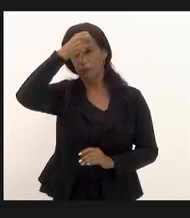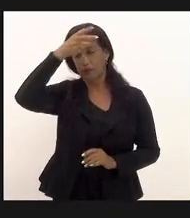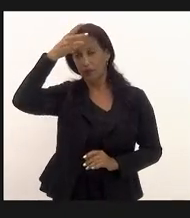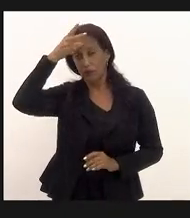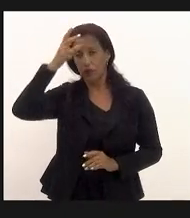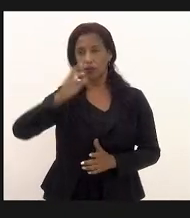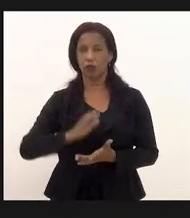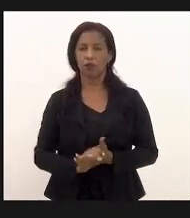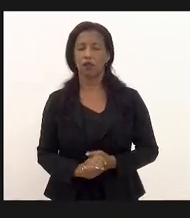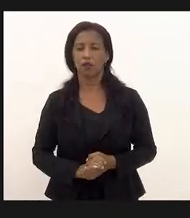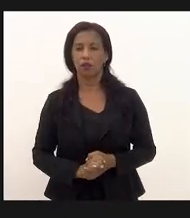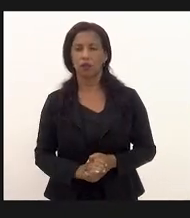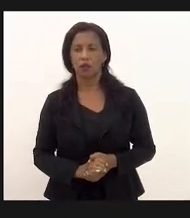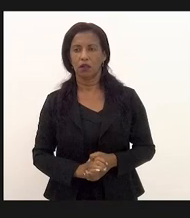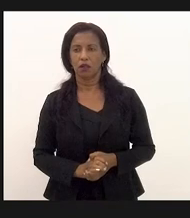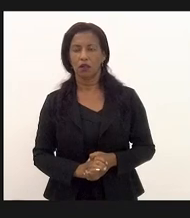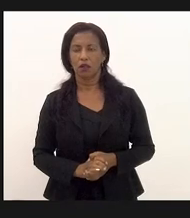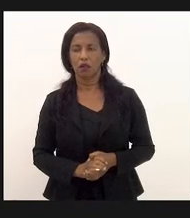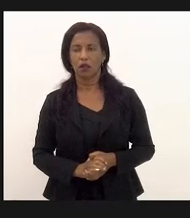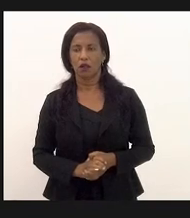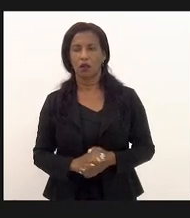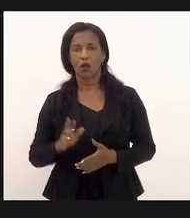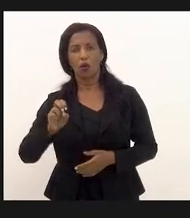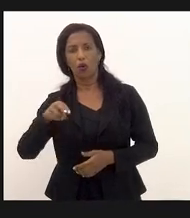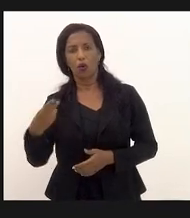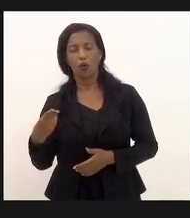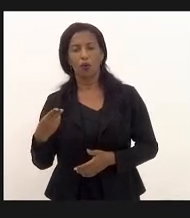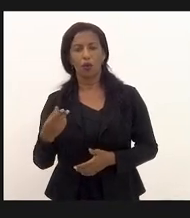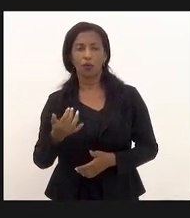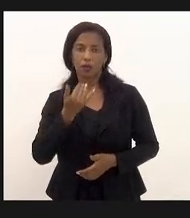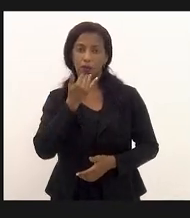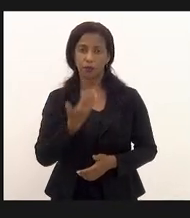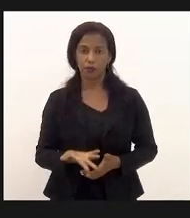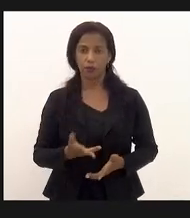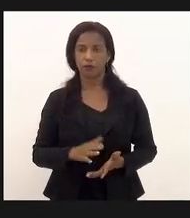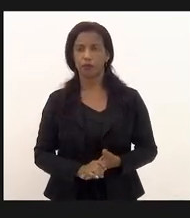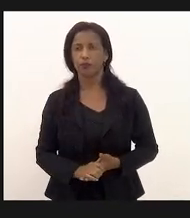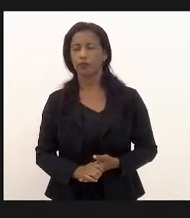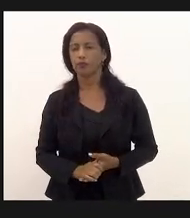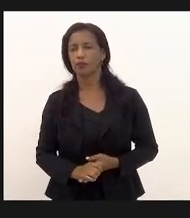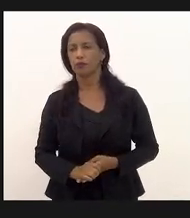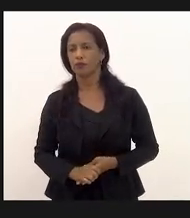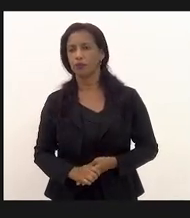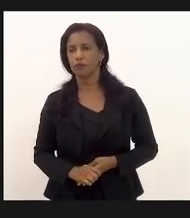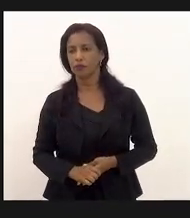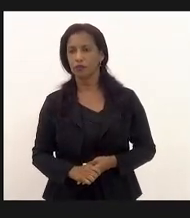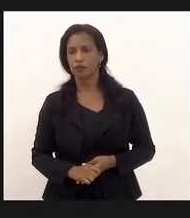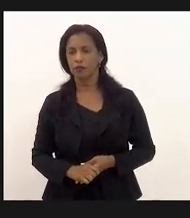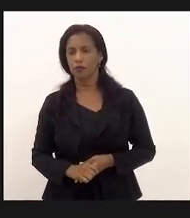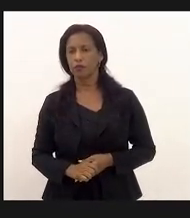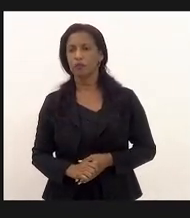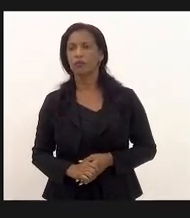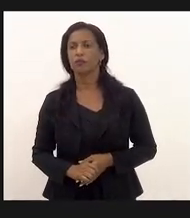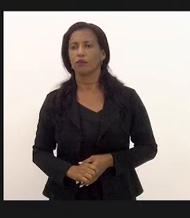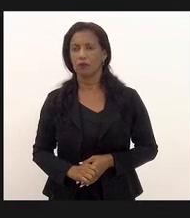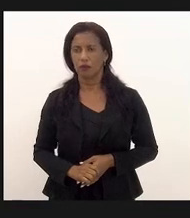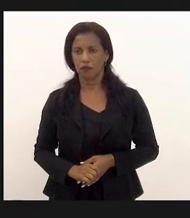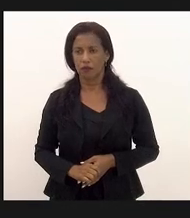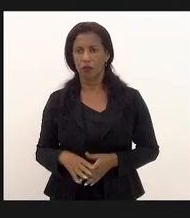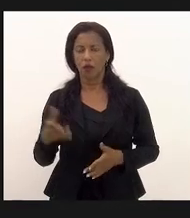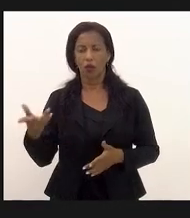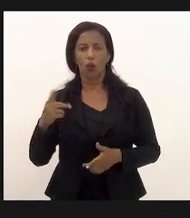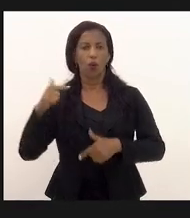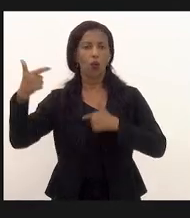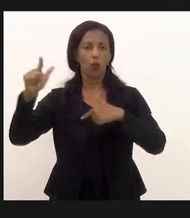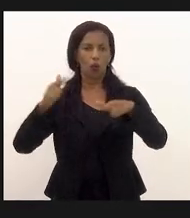possam se cadastrar também ali e ter isenção então eu queria alarmar não só ao presidente André Ciliano mas como